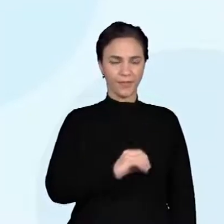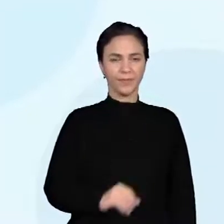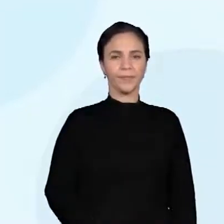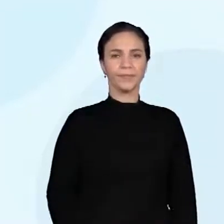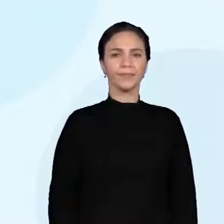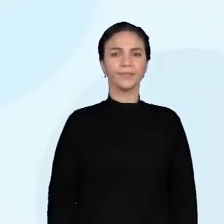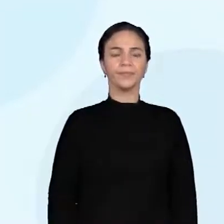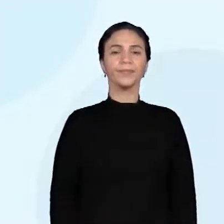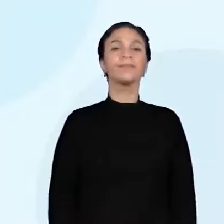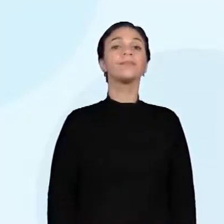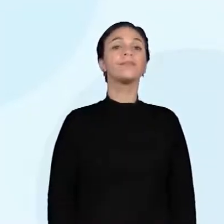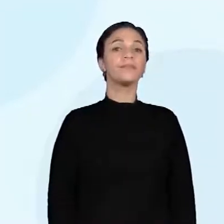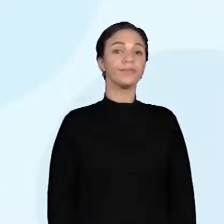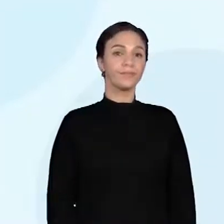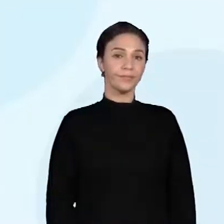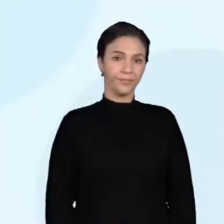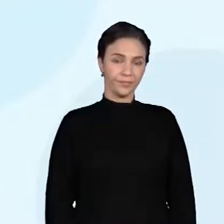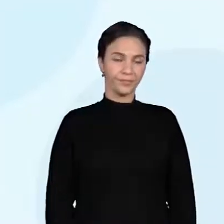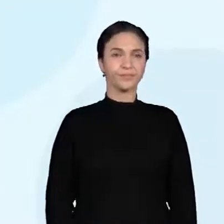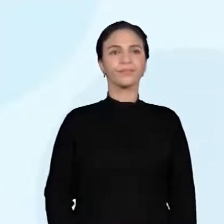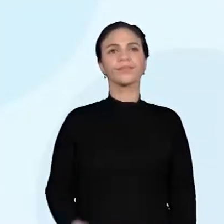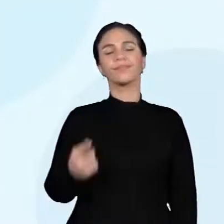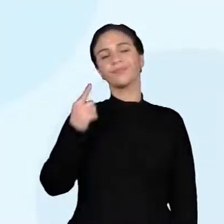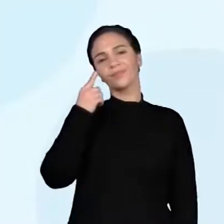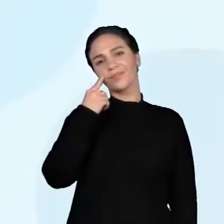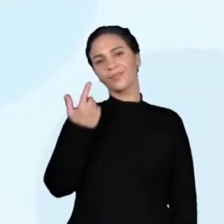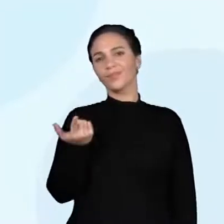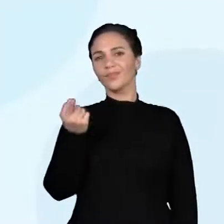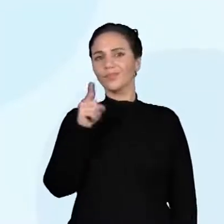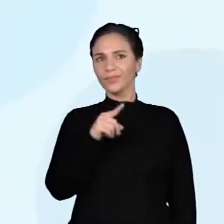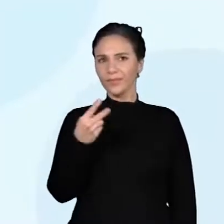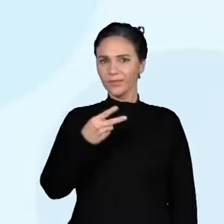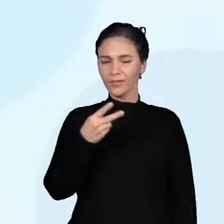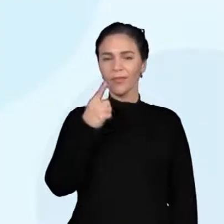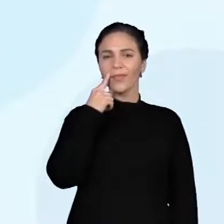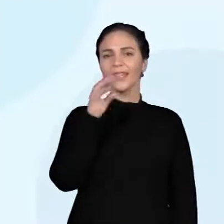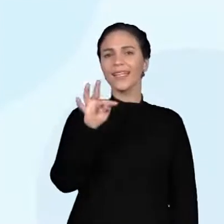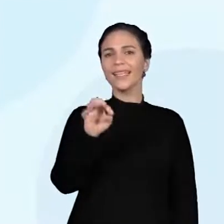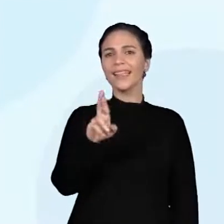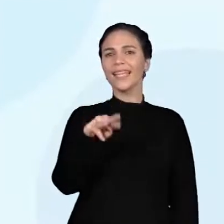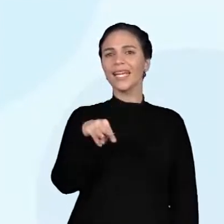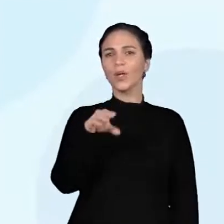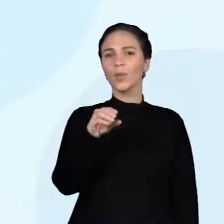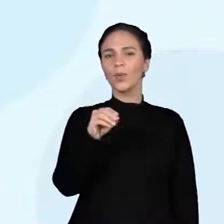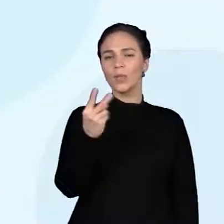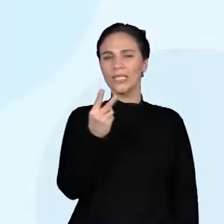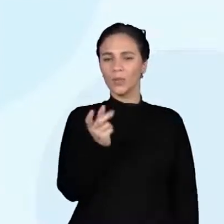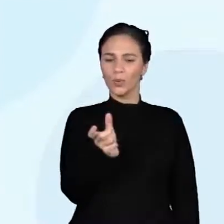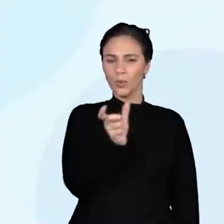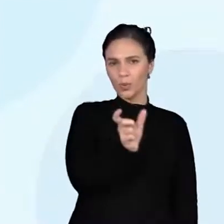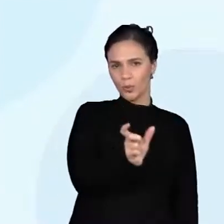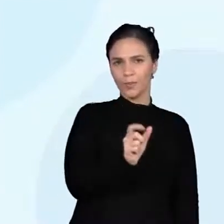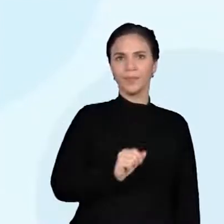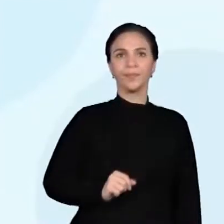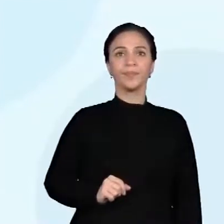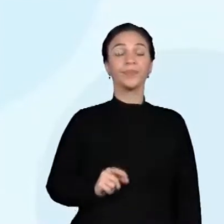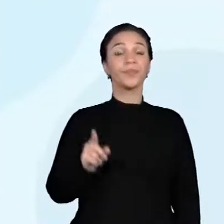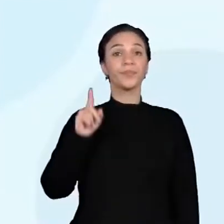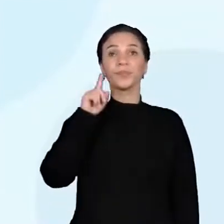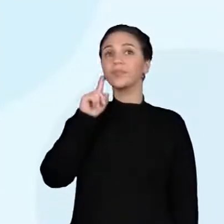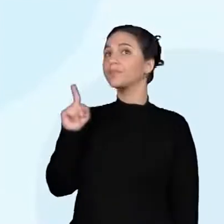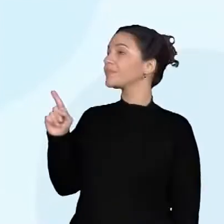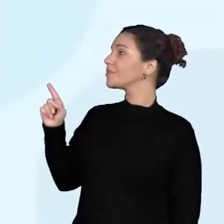Vai lá no segundo termo. Olha aqui, vocês já aprenderam o termo. Os 2.500